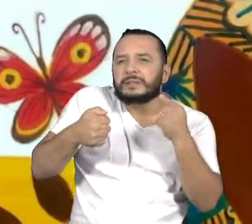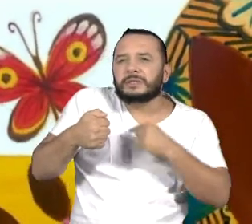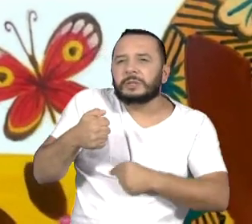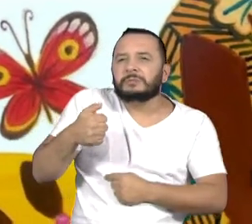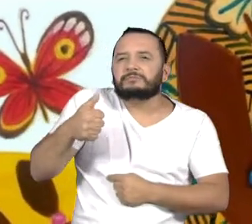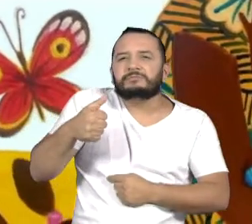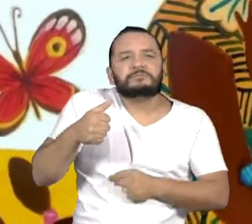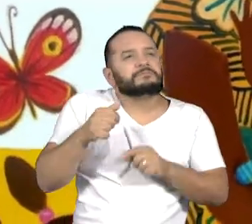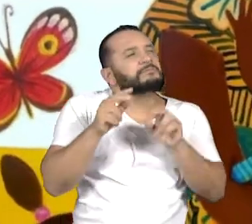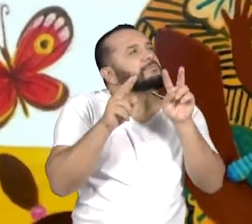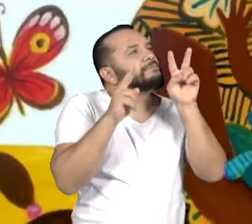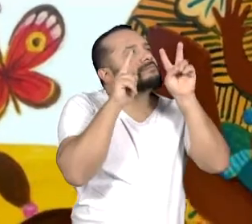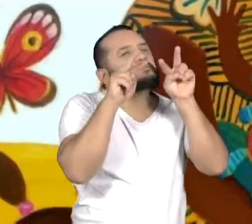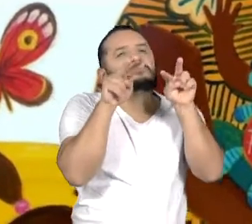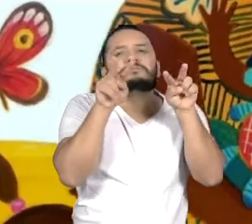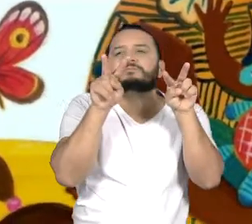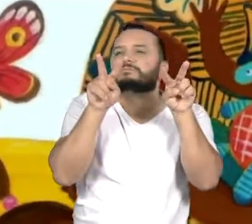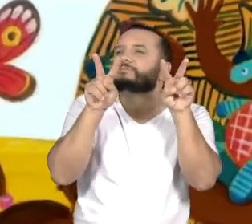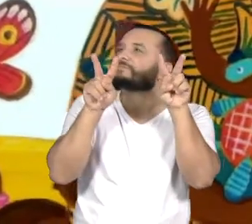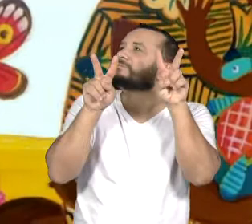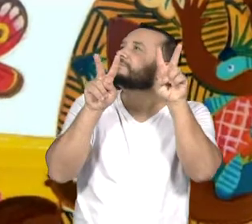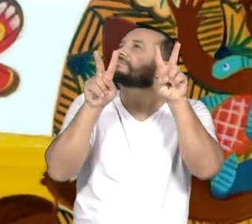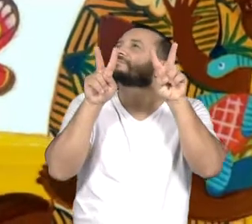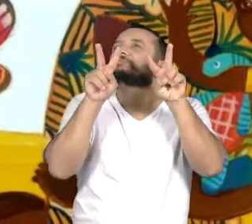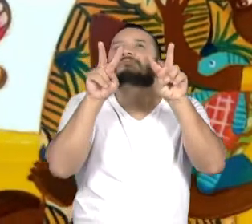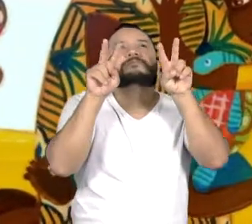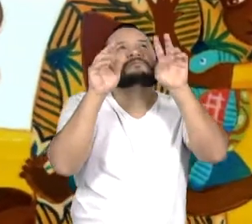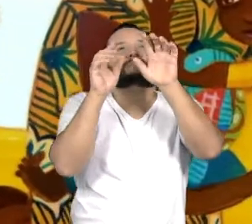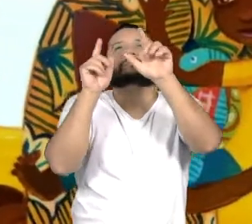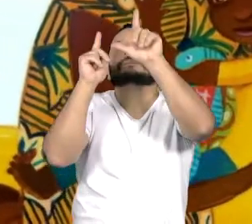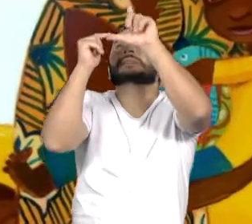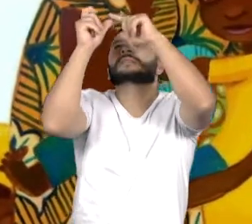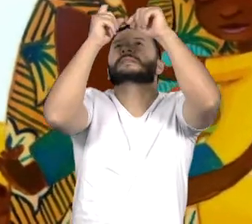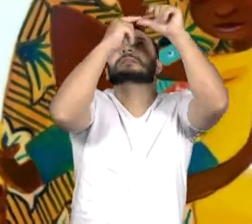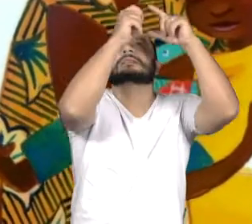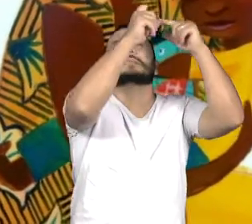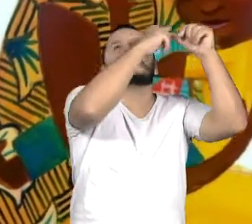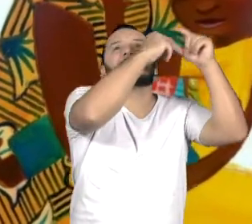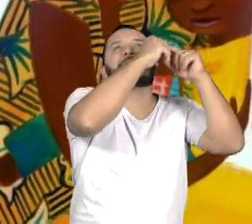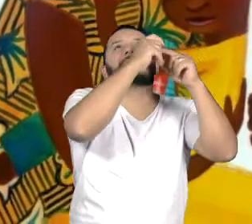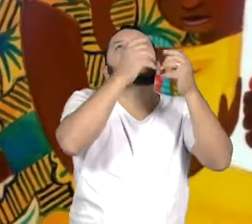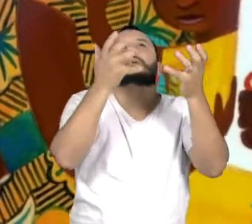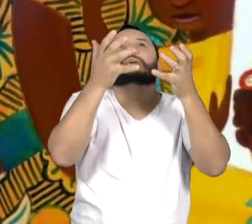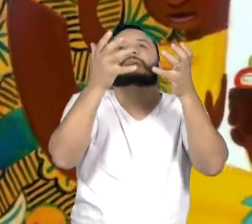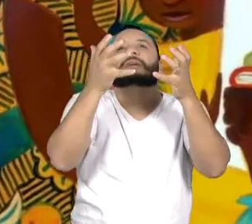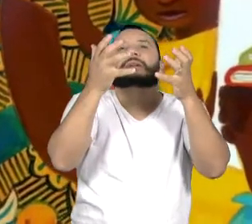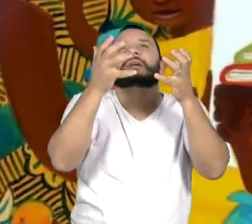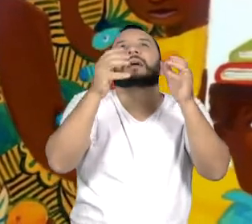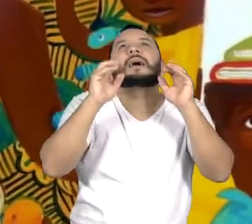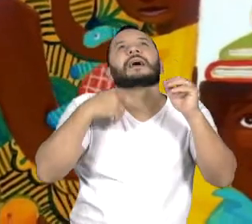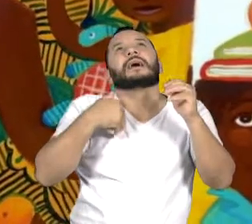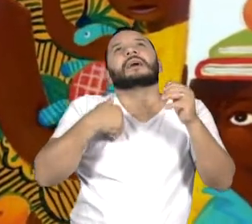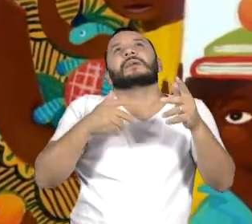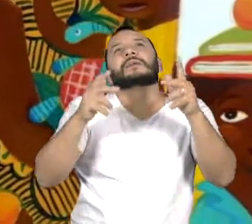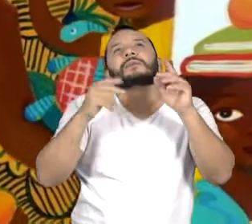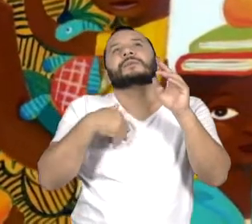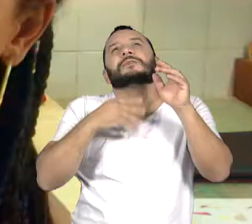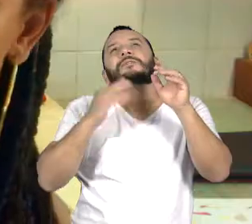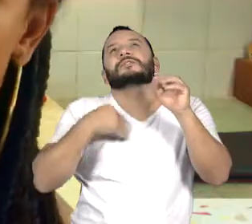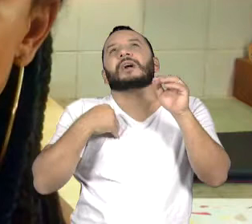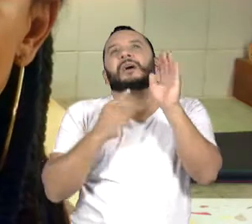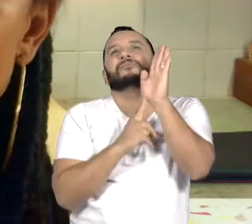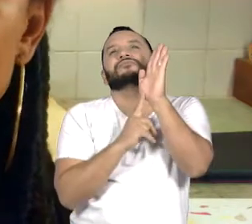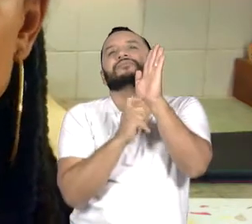admirando as estrelas no céu. Ah, se eu pudesse subir até elas como os lagartos e as lagartixas.